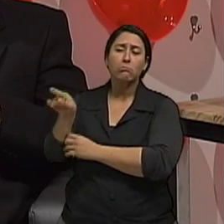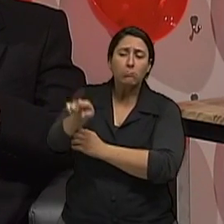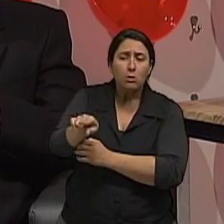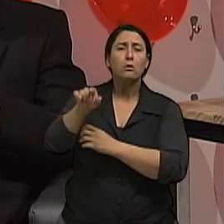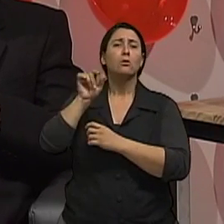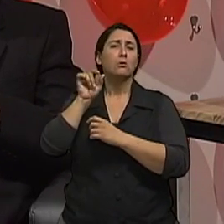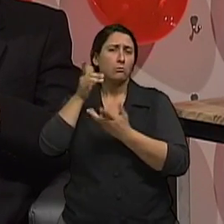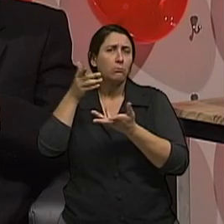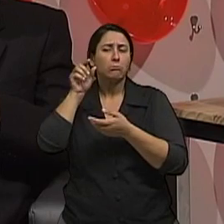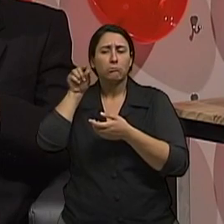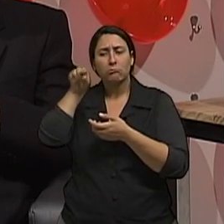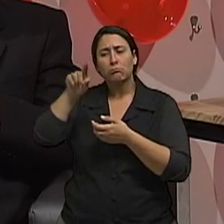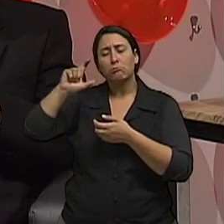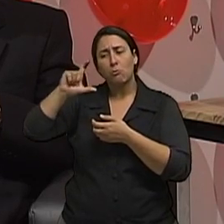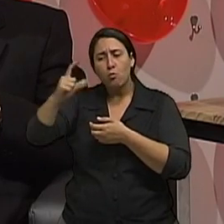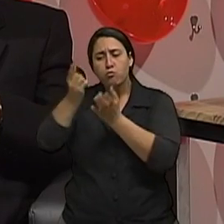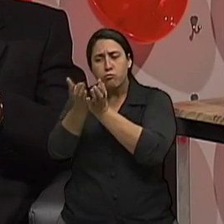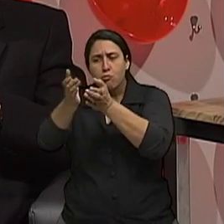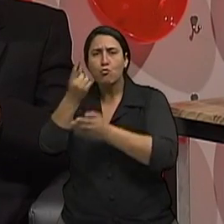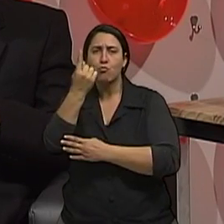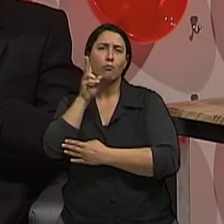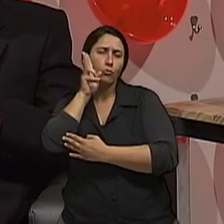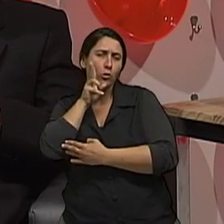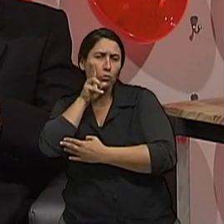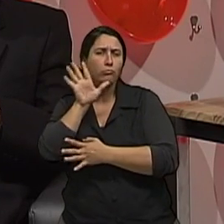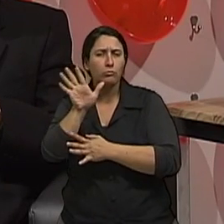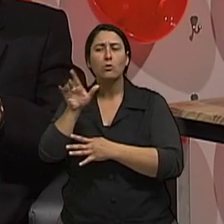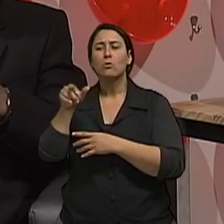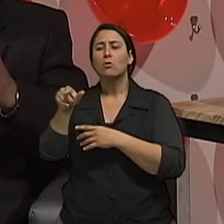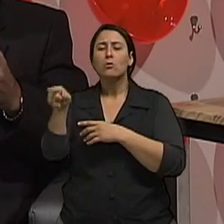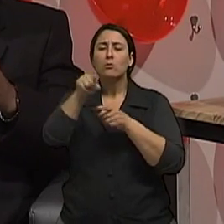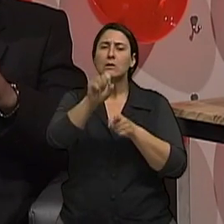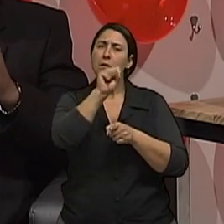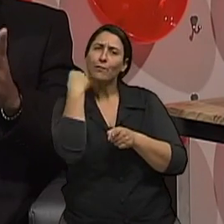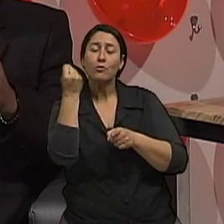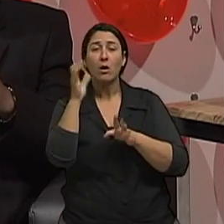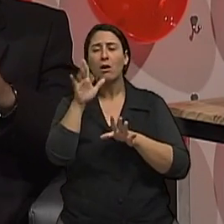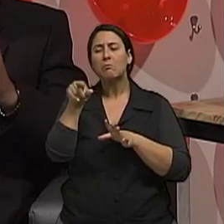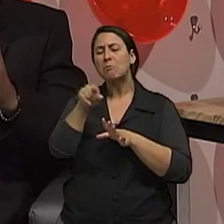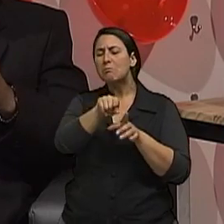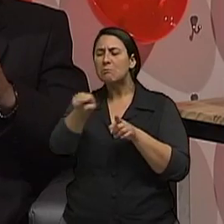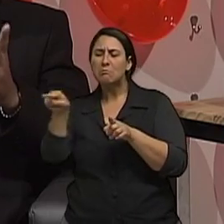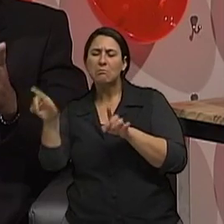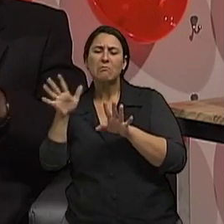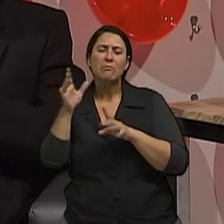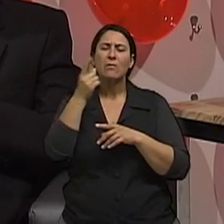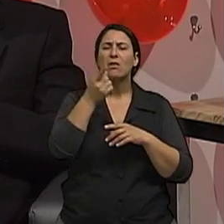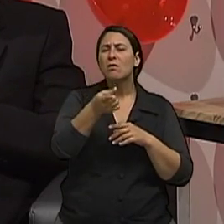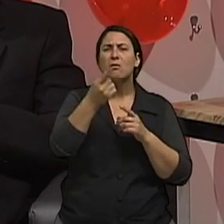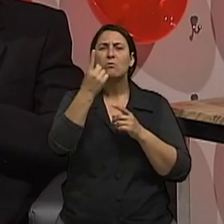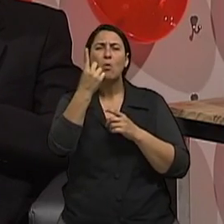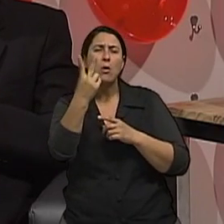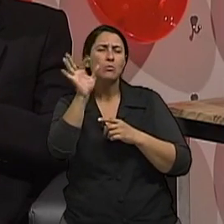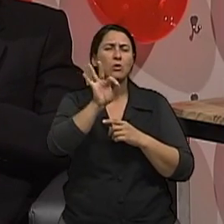cerveja, cerca de 4,5%, né? O vinho, em torno de 13%, e os decilados, 30%, eventualmente